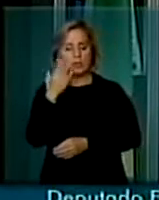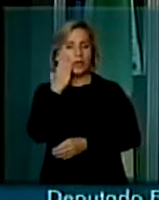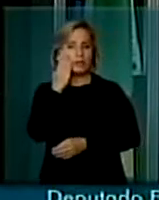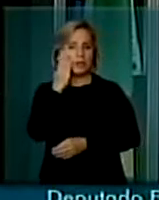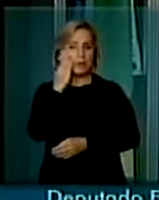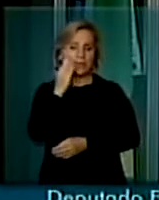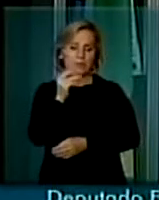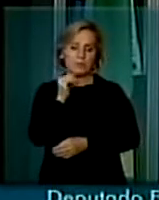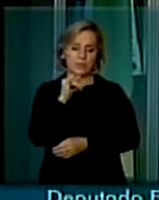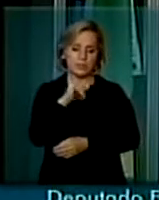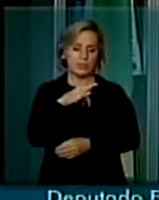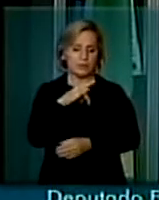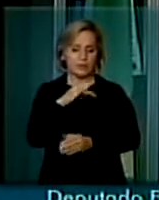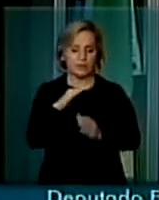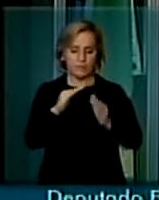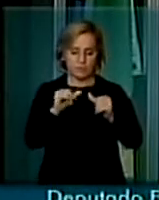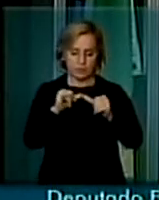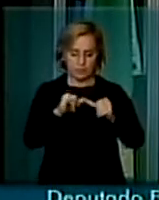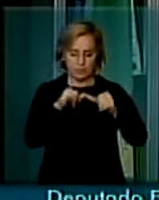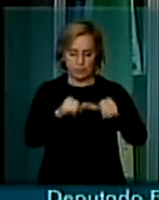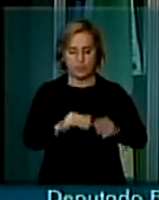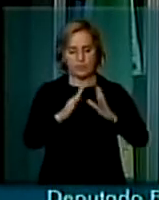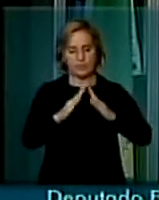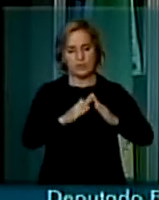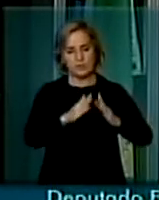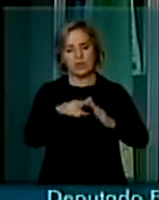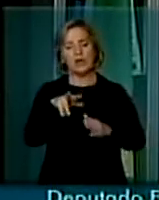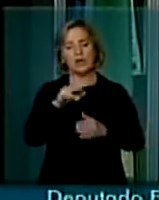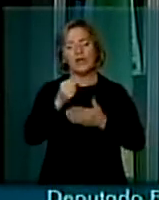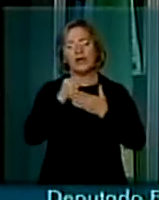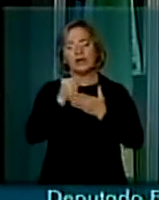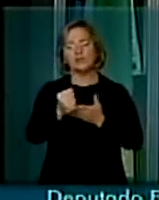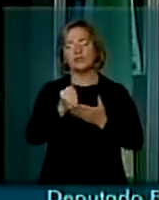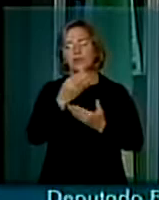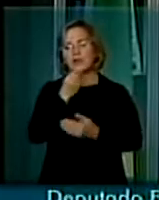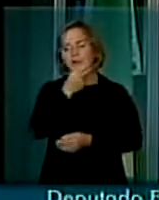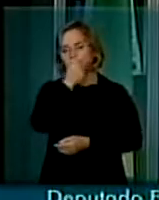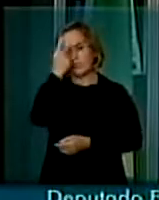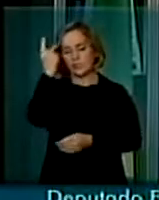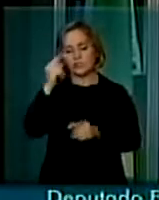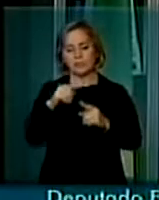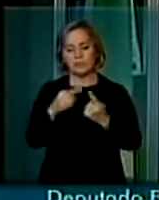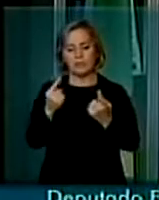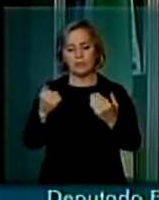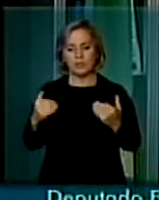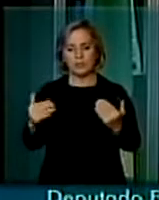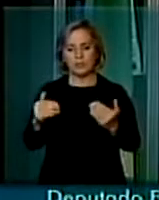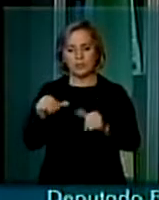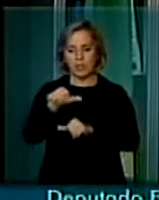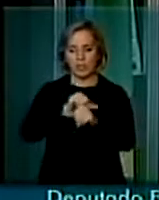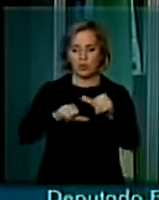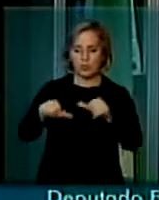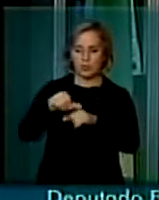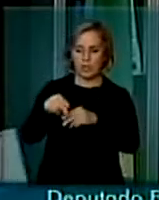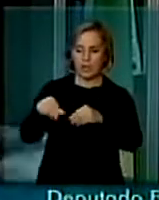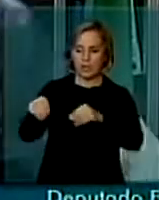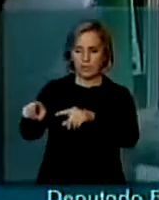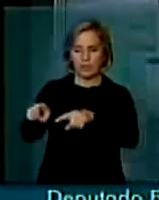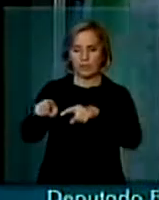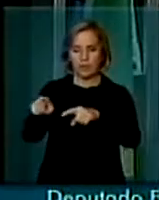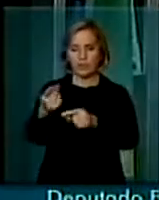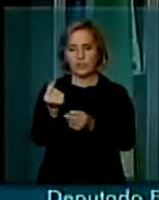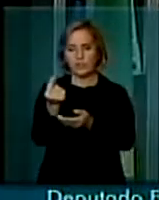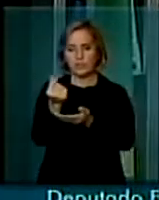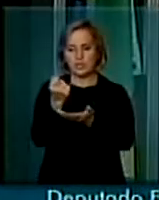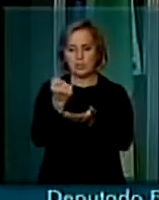beneficiar muita gente. Mas o que a gente reclama é que o Ministério da Reforma Agrária não tem dinheiro para